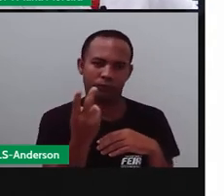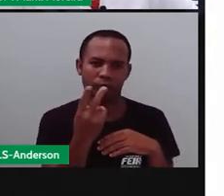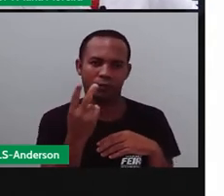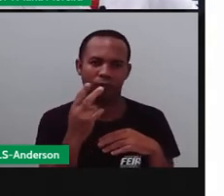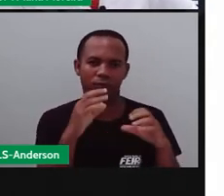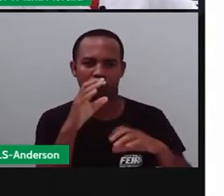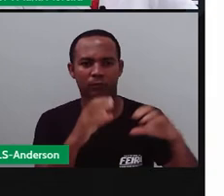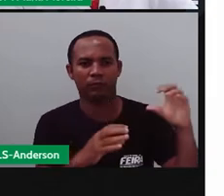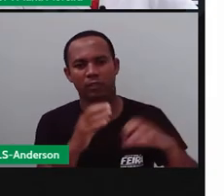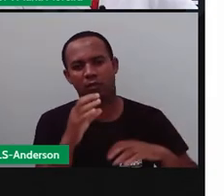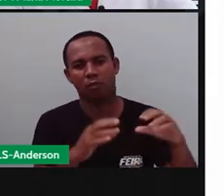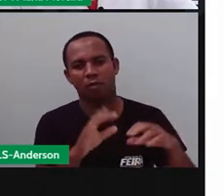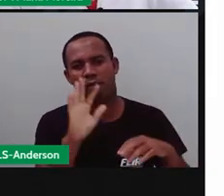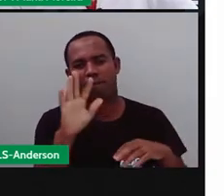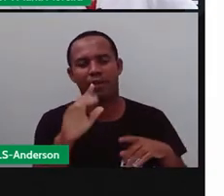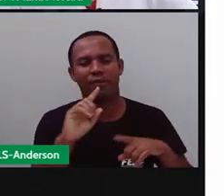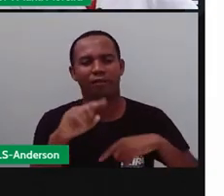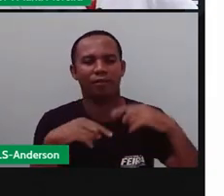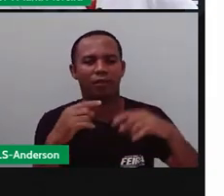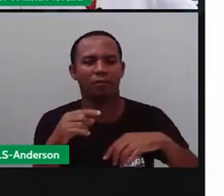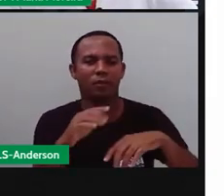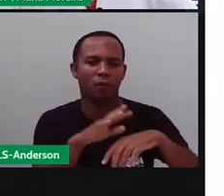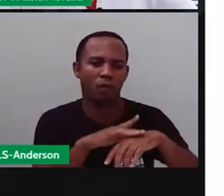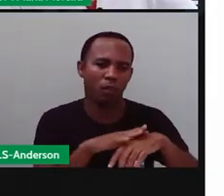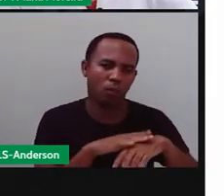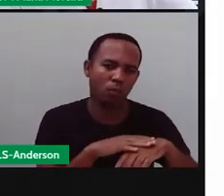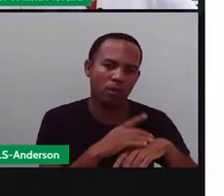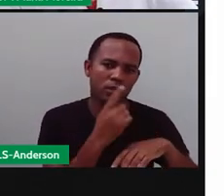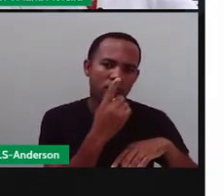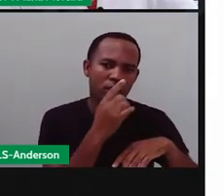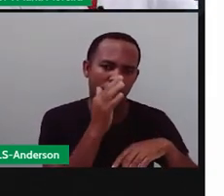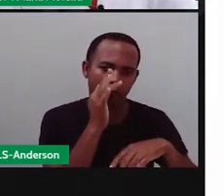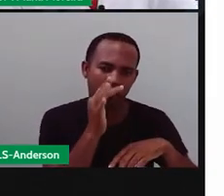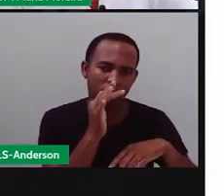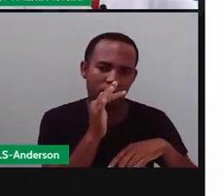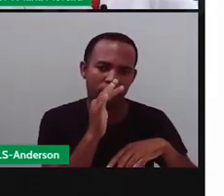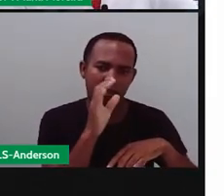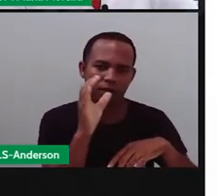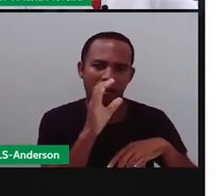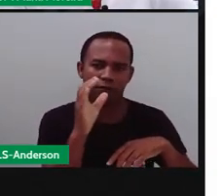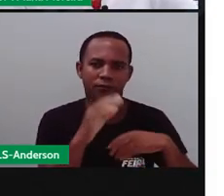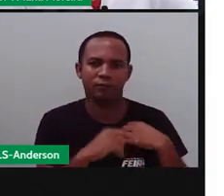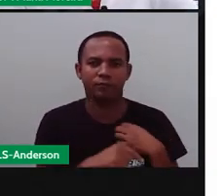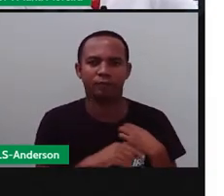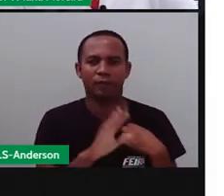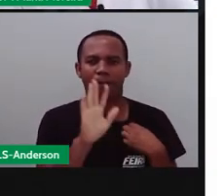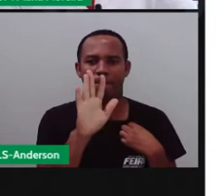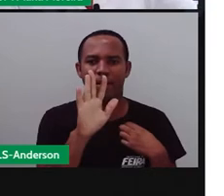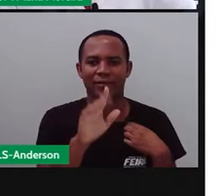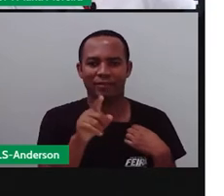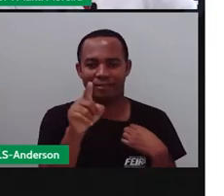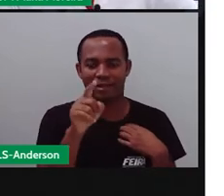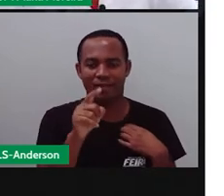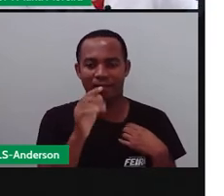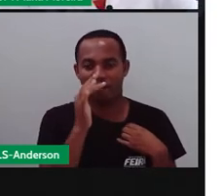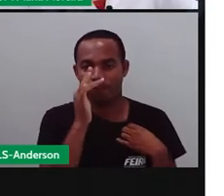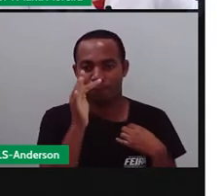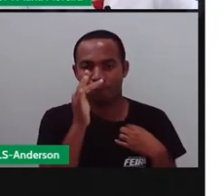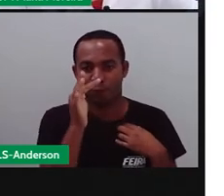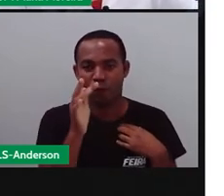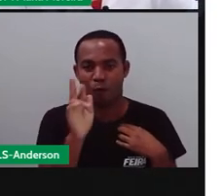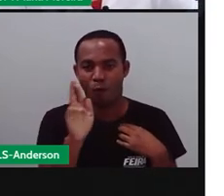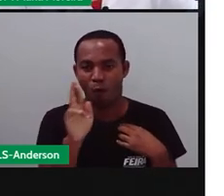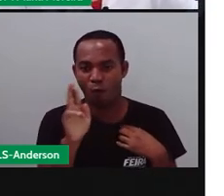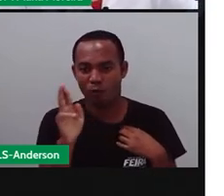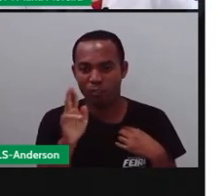cravo, ele acabou ficando doente. E a rosa vai lá saber se ele está bem. Não é isso? Se a rosa ainda estivesse zangada, será que ela iria